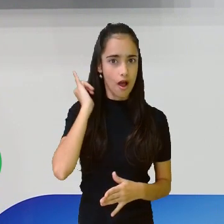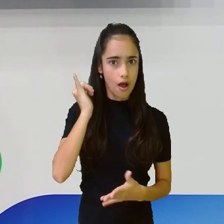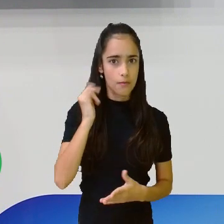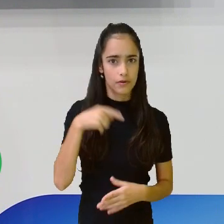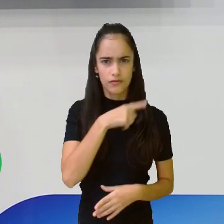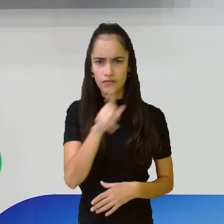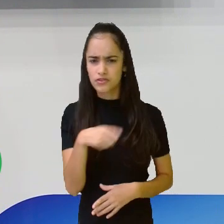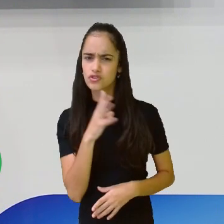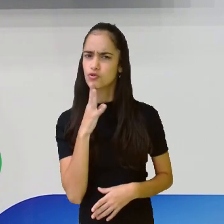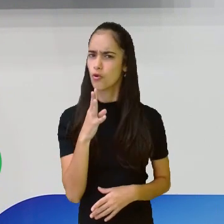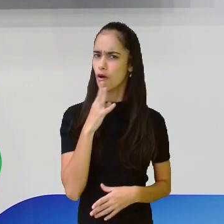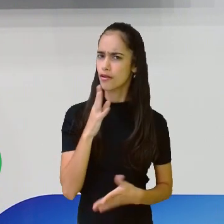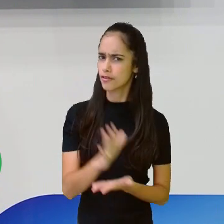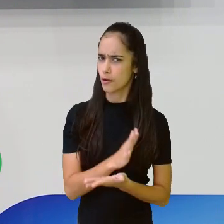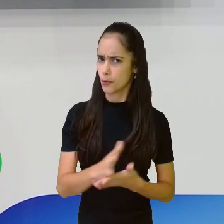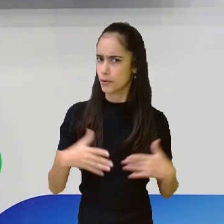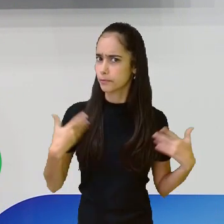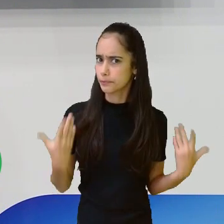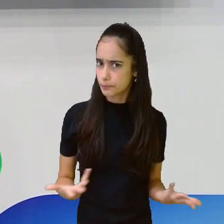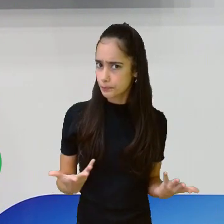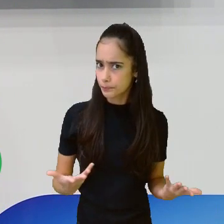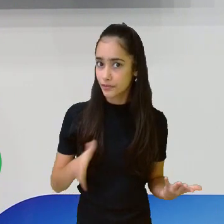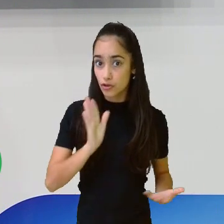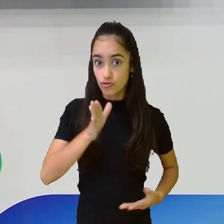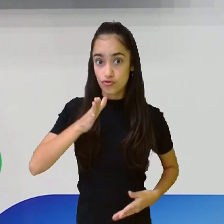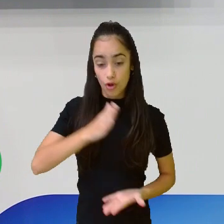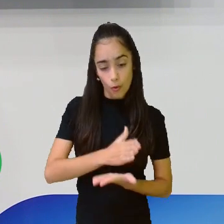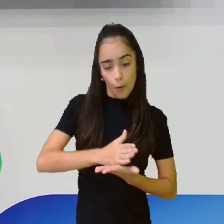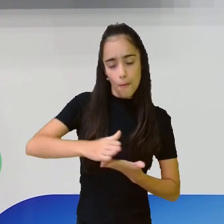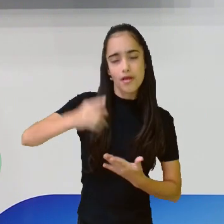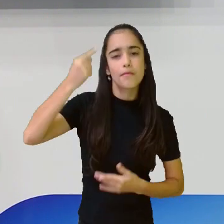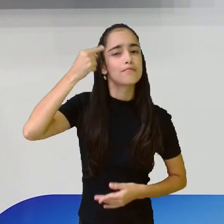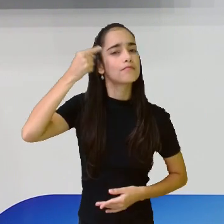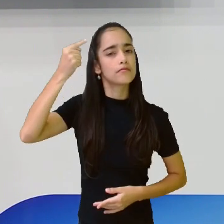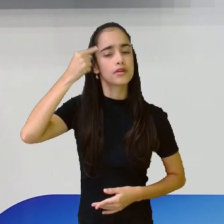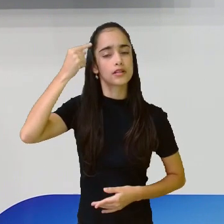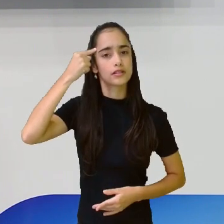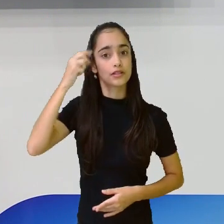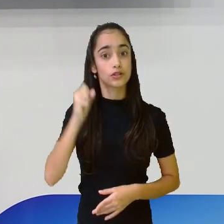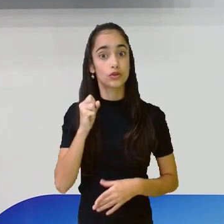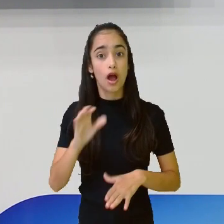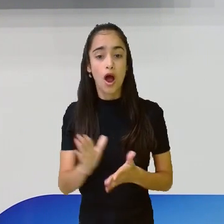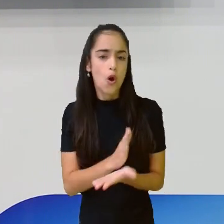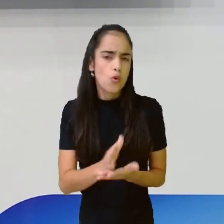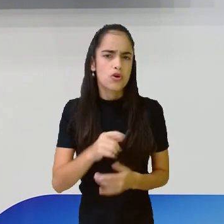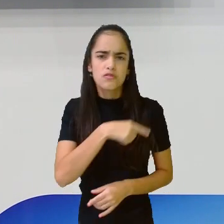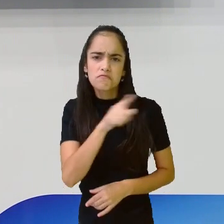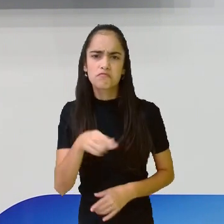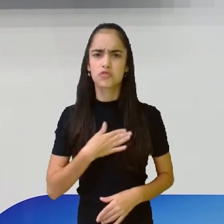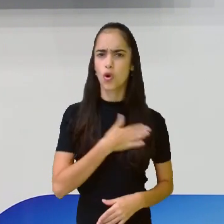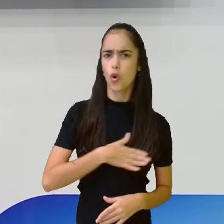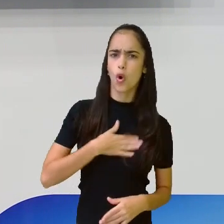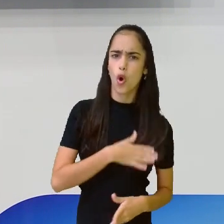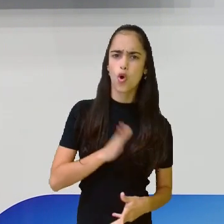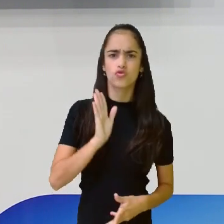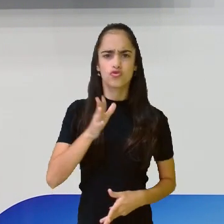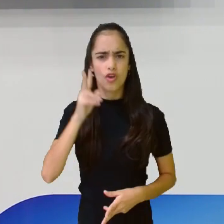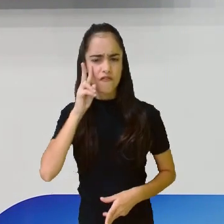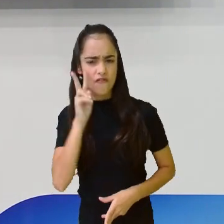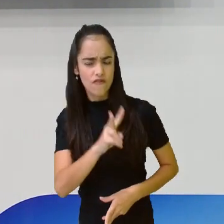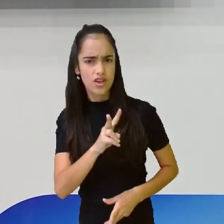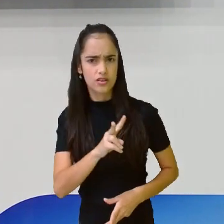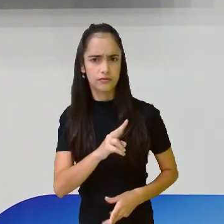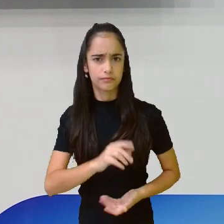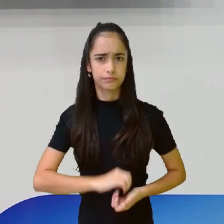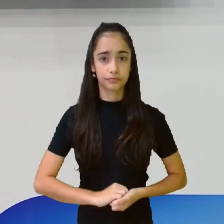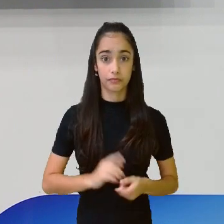vai aí pensando em alguma fábula que você gosta, que você já ouviu. Vocês assistiram aí,